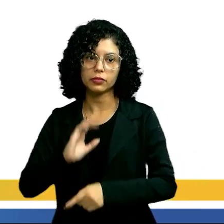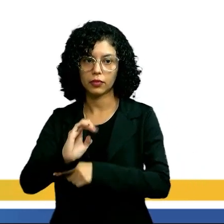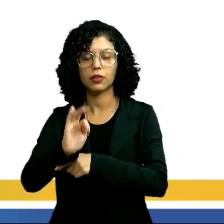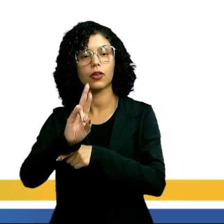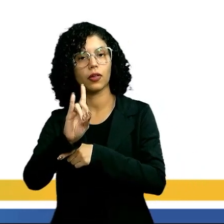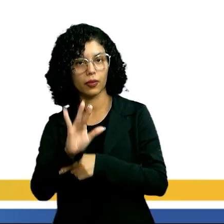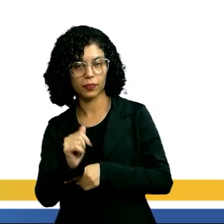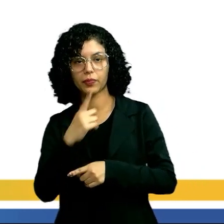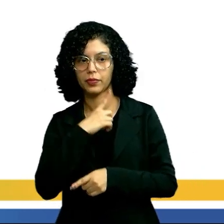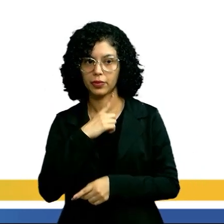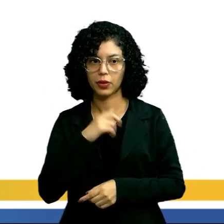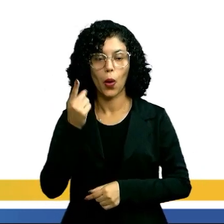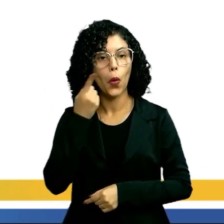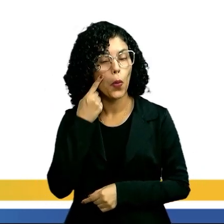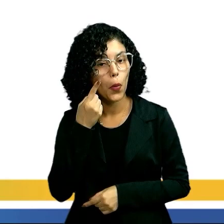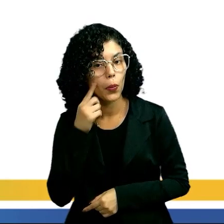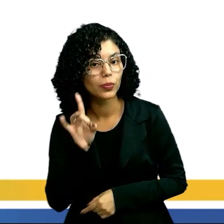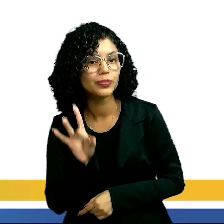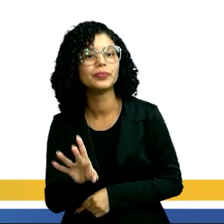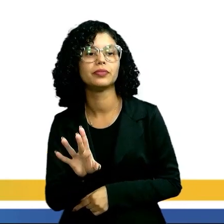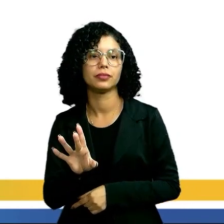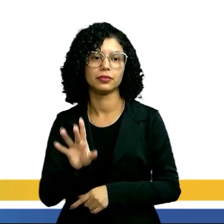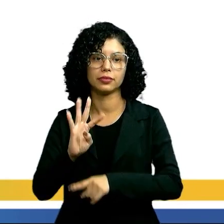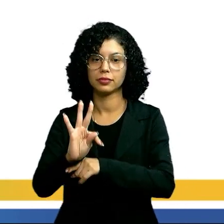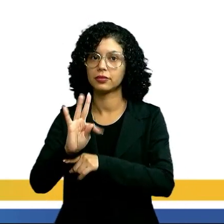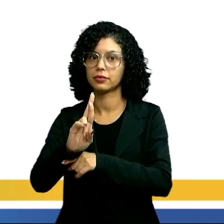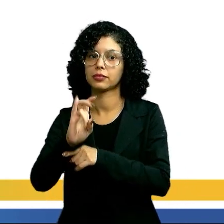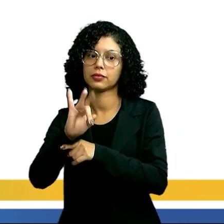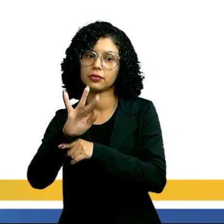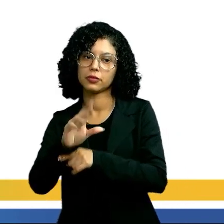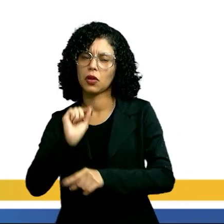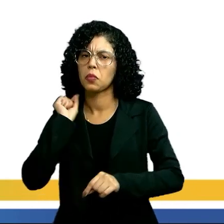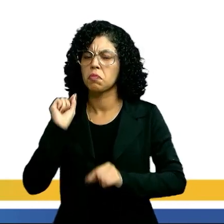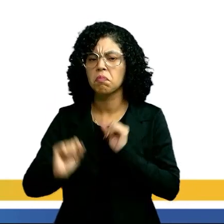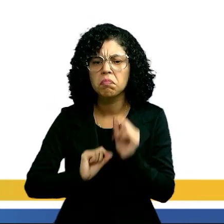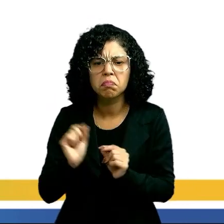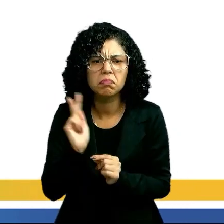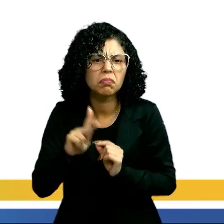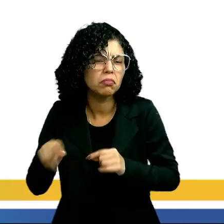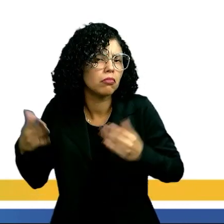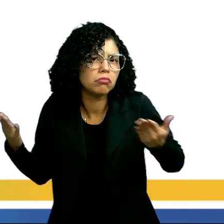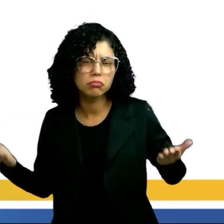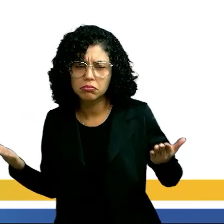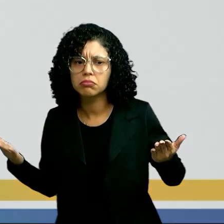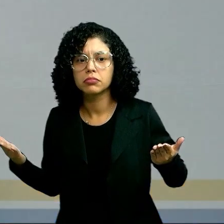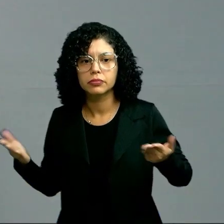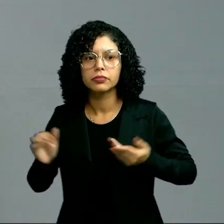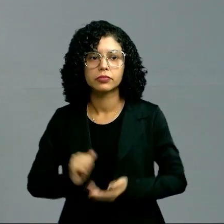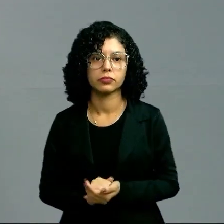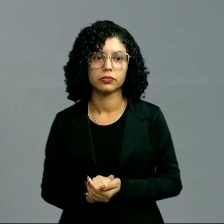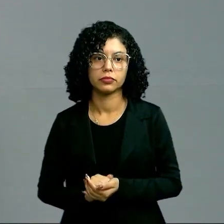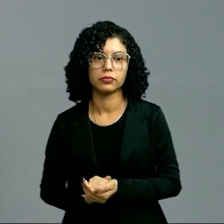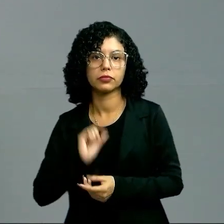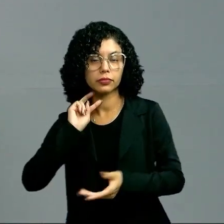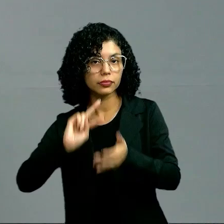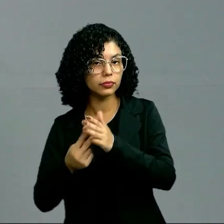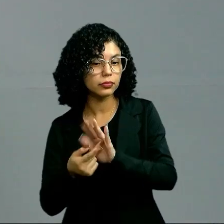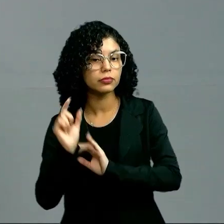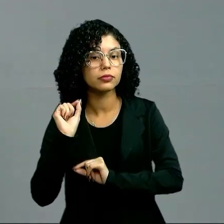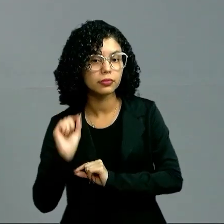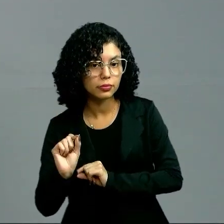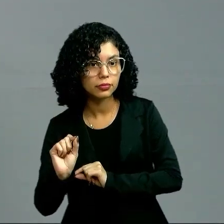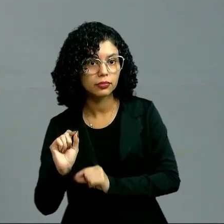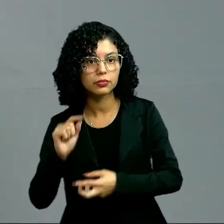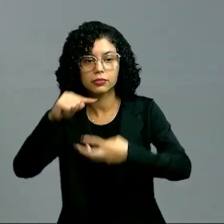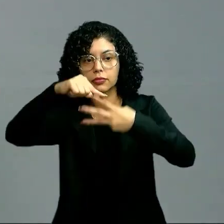eucariontes, e olha só pessoal, eles são triblásticos. Professor, o que é triblásticos? Quer dizer que ele